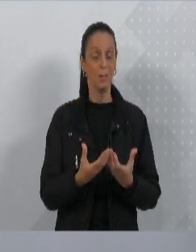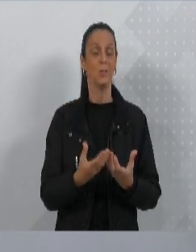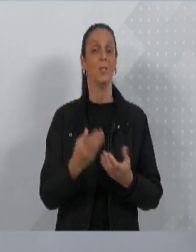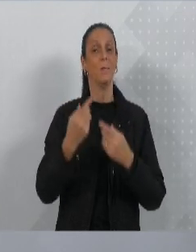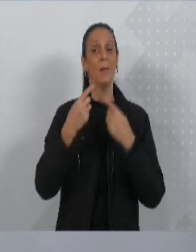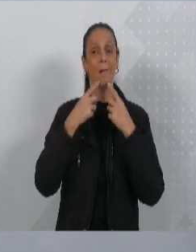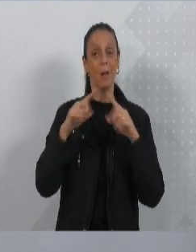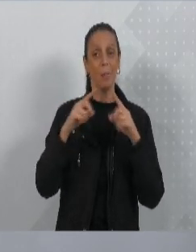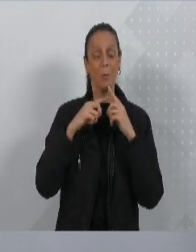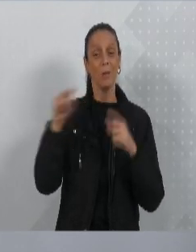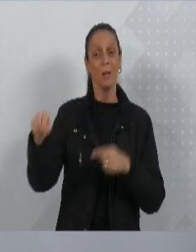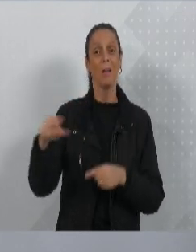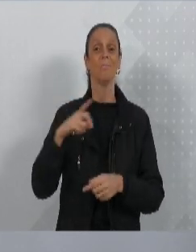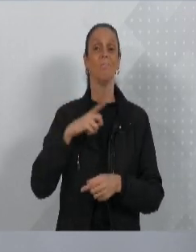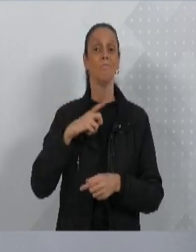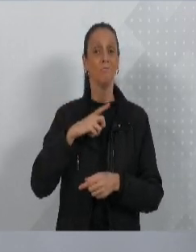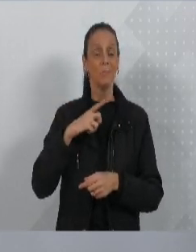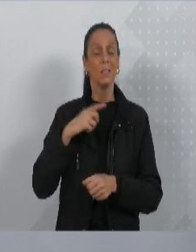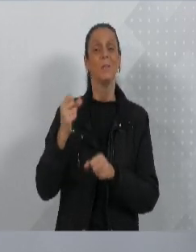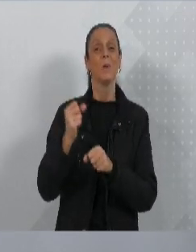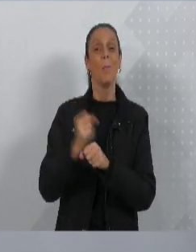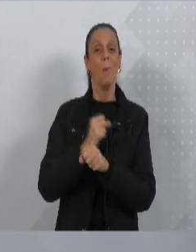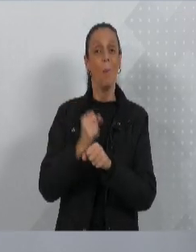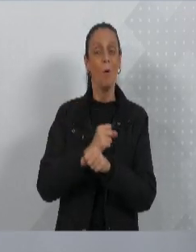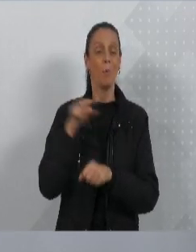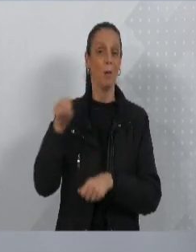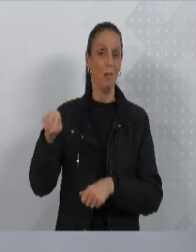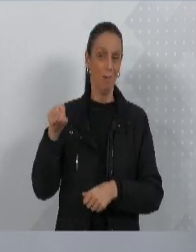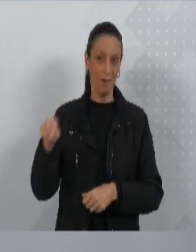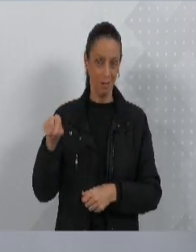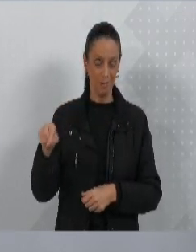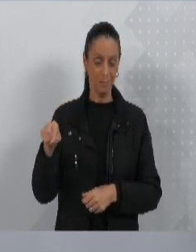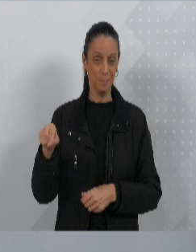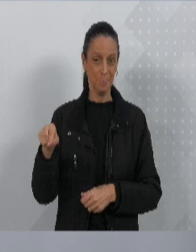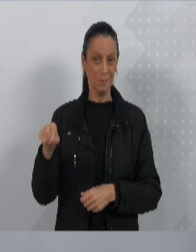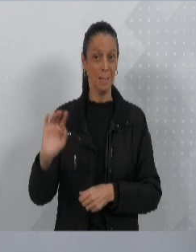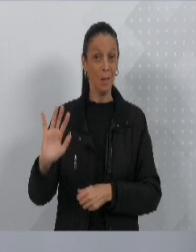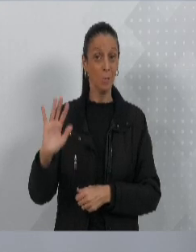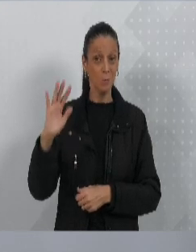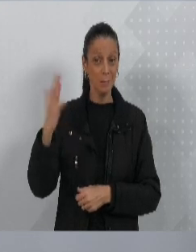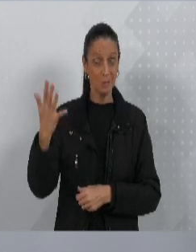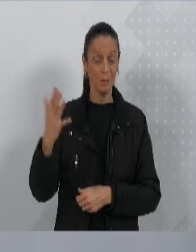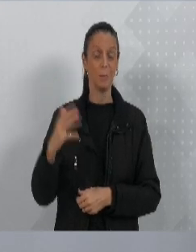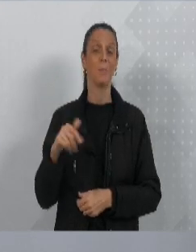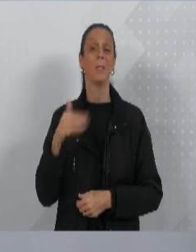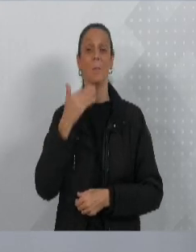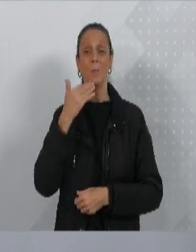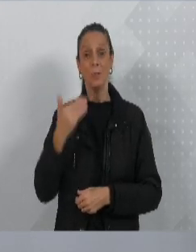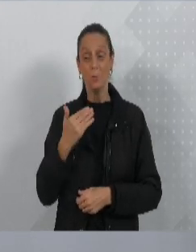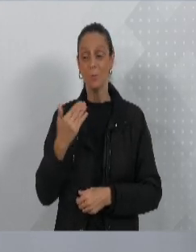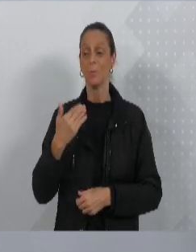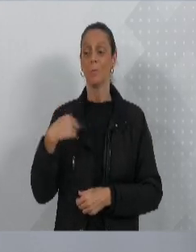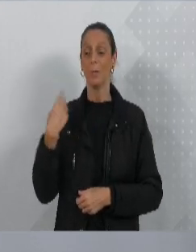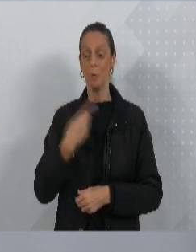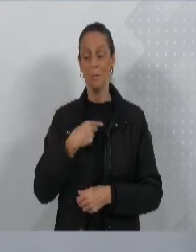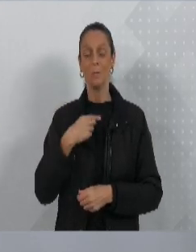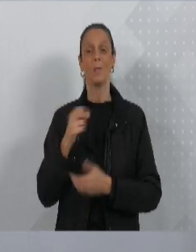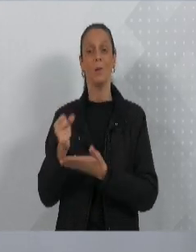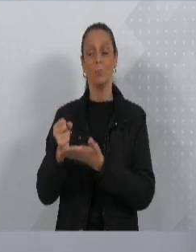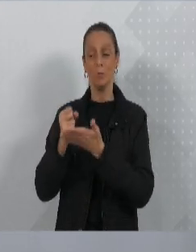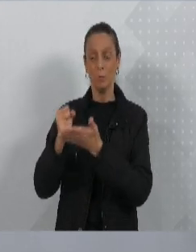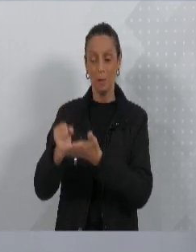necessárias, mas a gente está intervindo nos bastidores, fazendo a conexão com as devidas secretarias para que possam, quanto antes, ter um